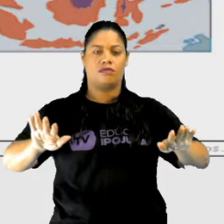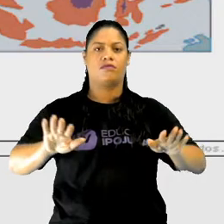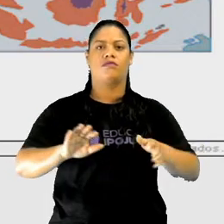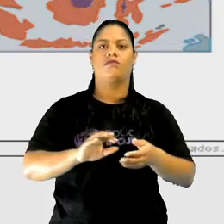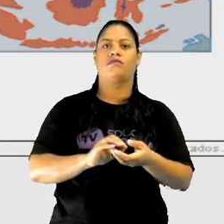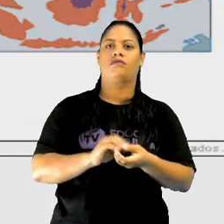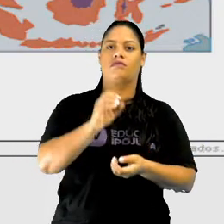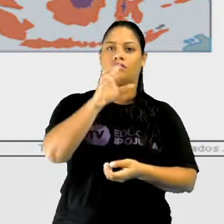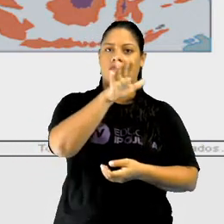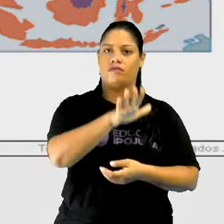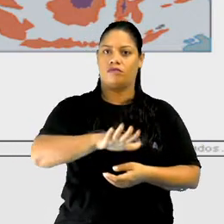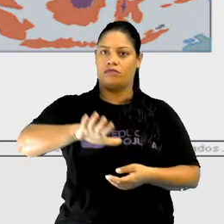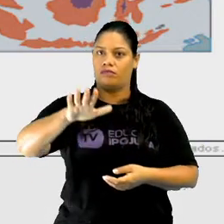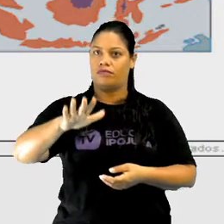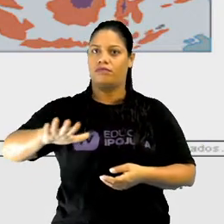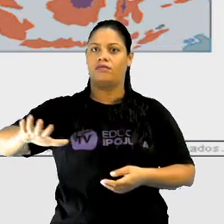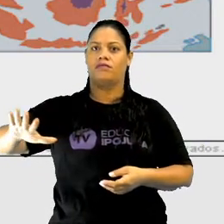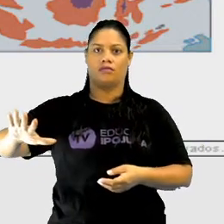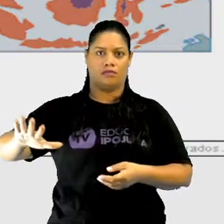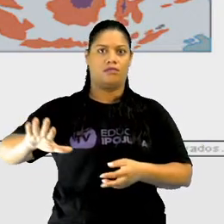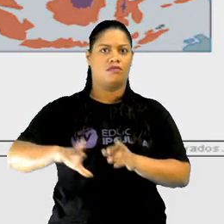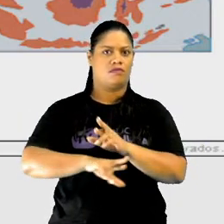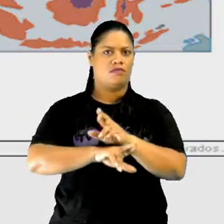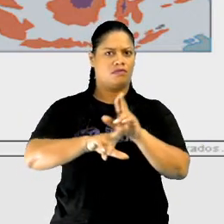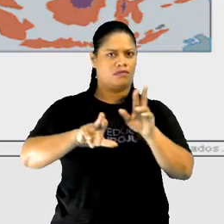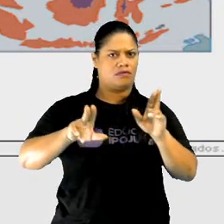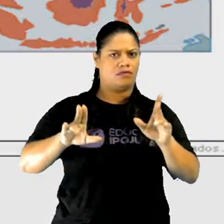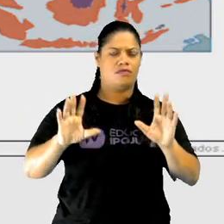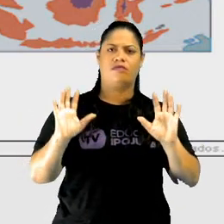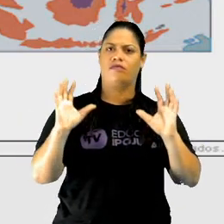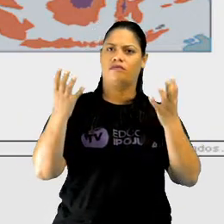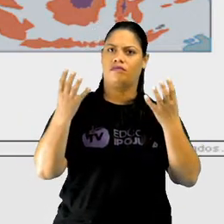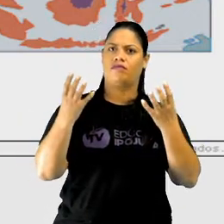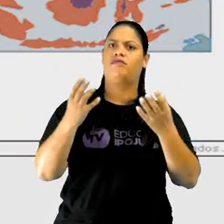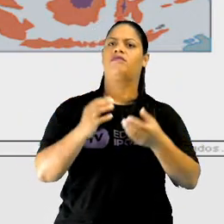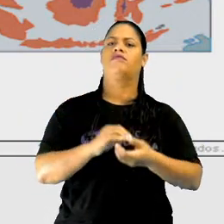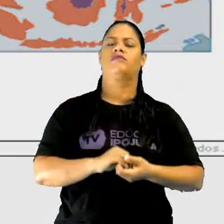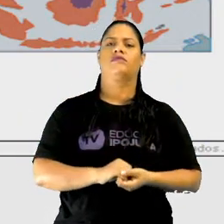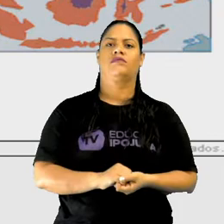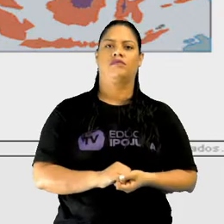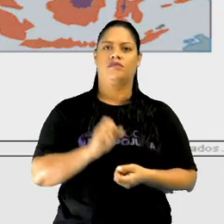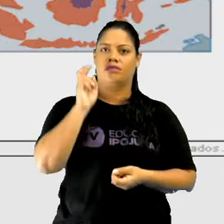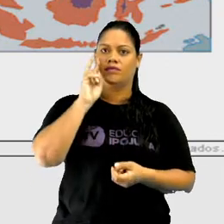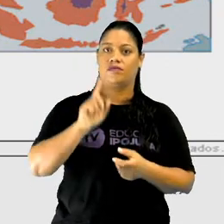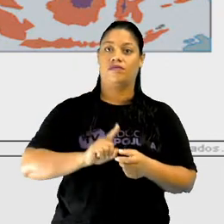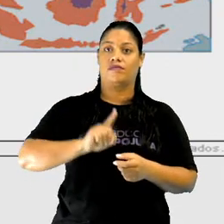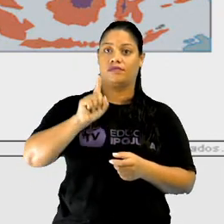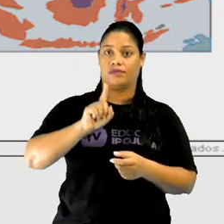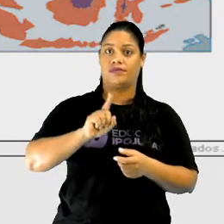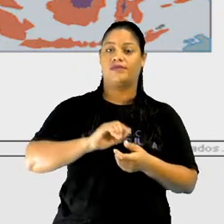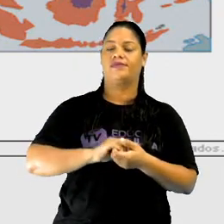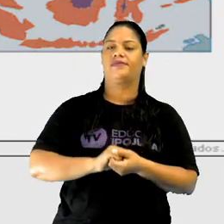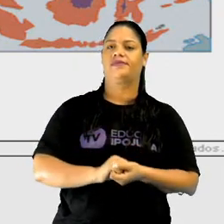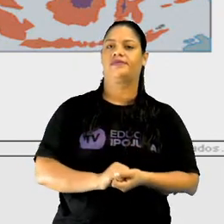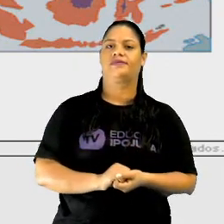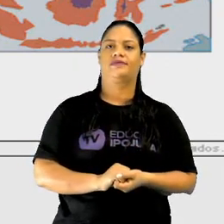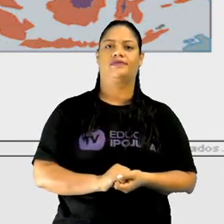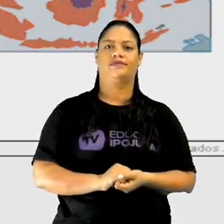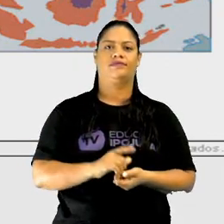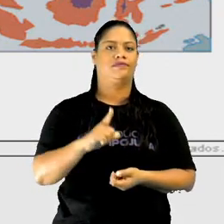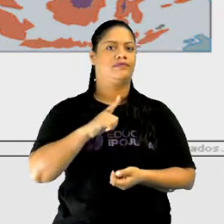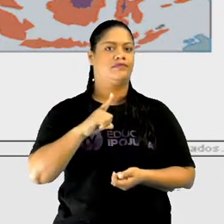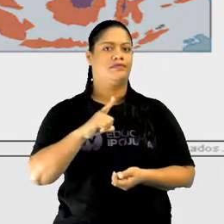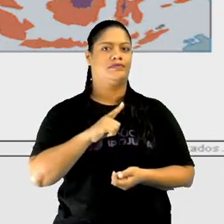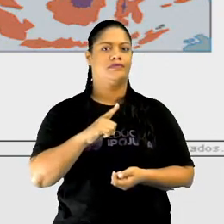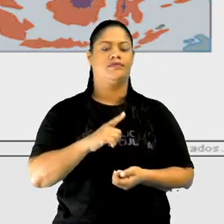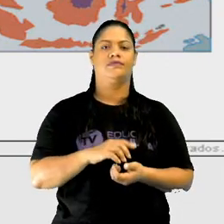climas nessa região. Por exemplo, na parte lá de cima, a gente tem aqui na parte de cima, a gente